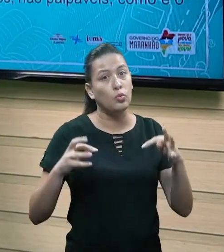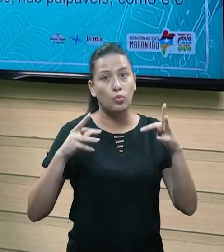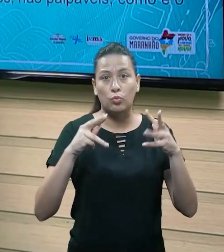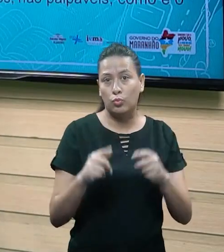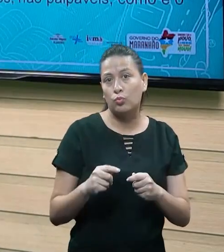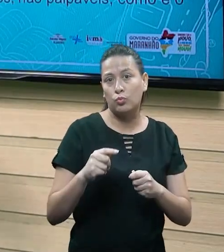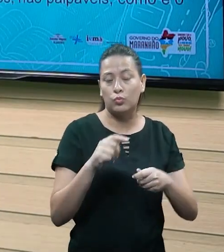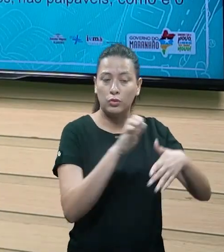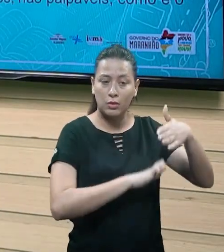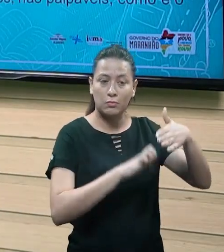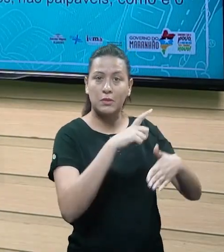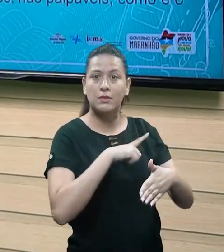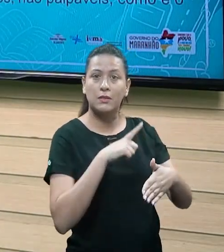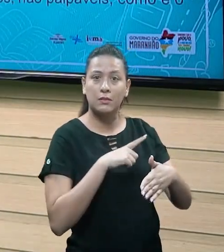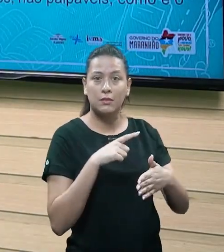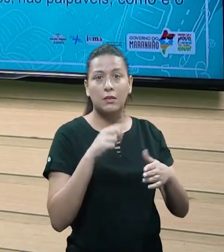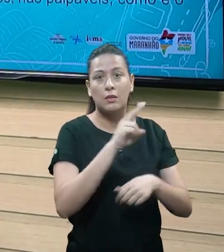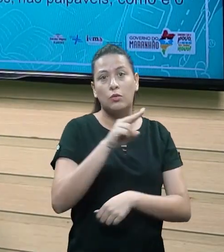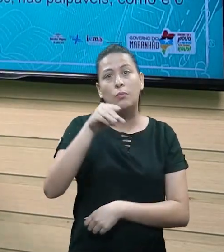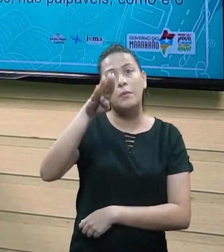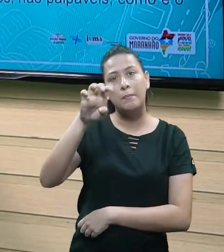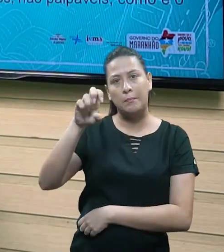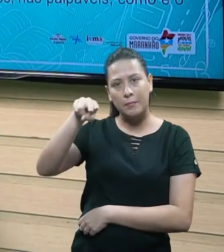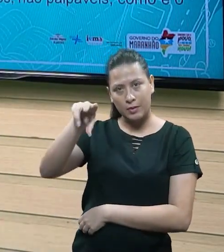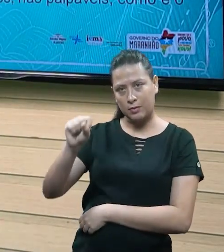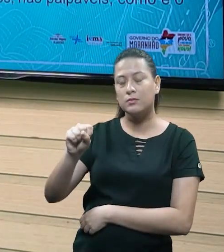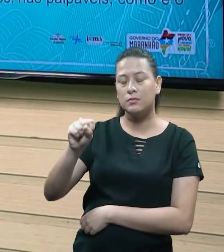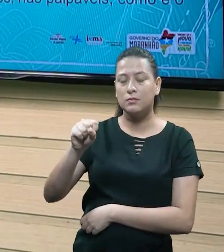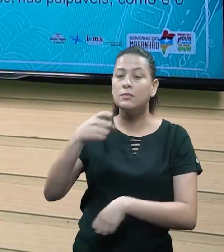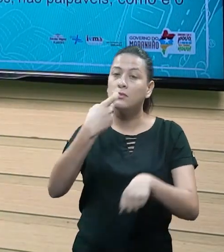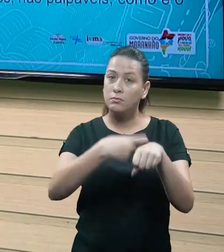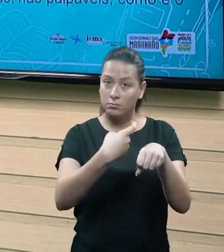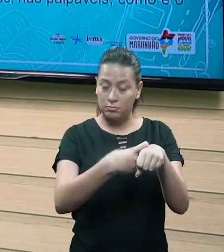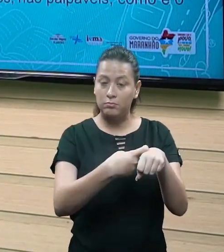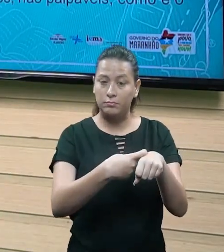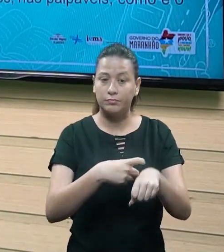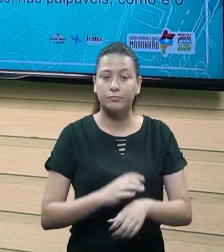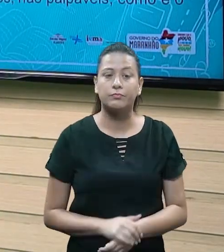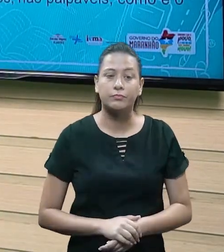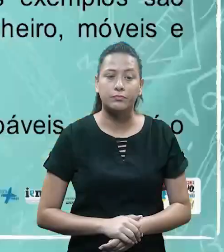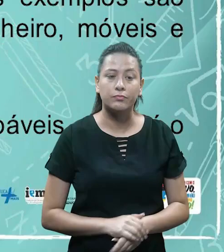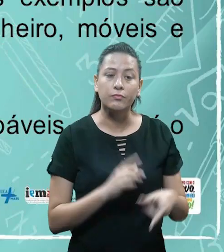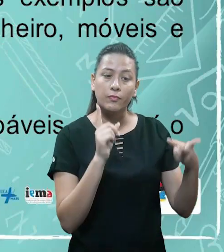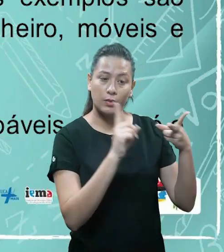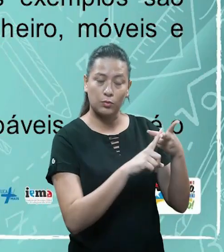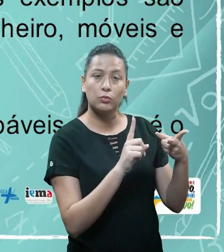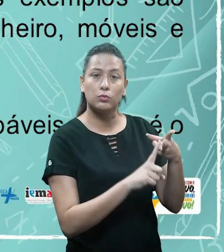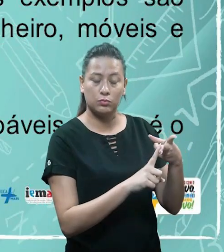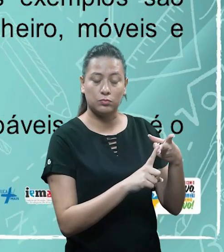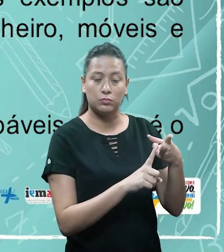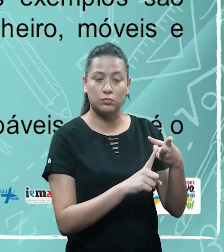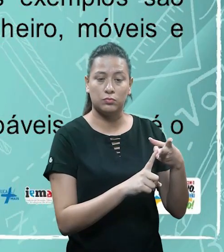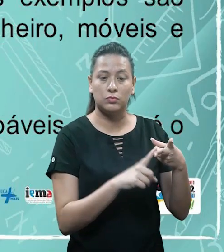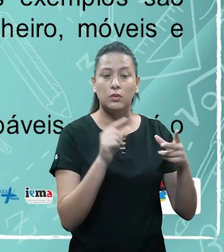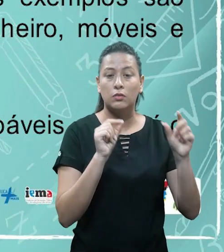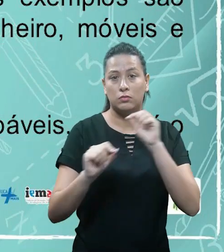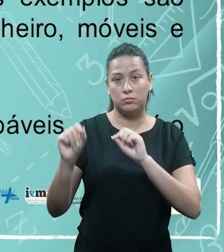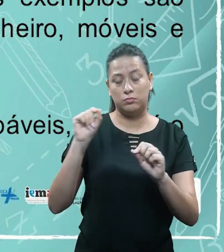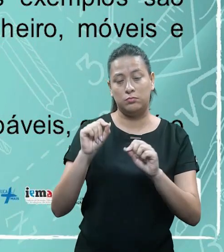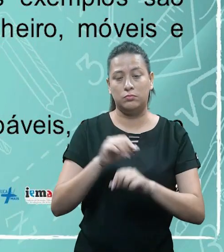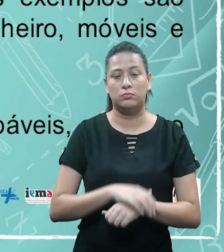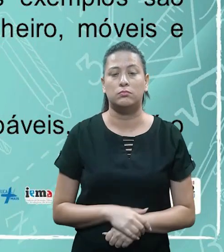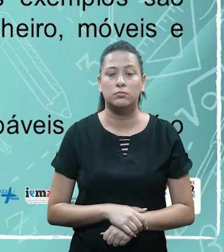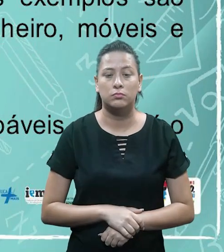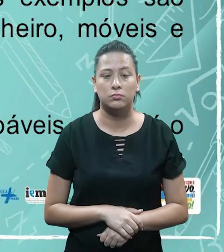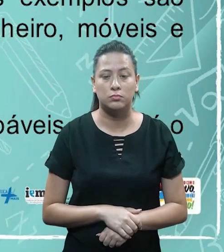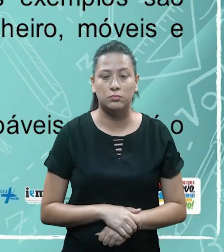posse da empresa é chamado de bem. E, nesse caso, são bens tangíveis. E o que que diz bens intangíveis? Diz o que, ó?